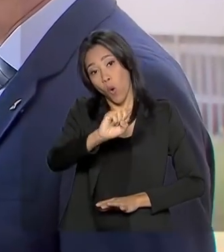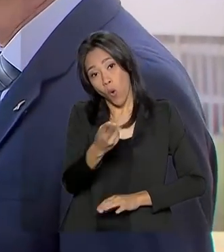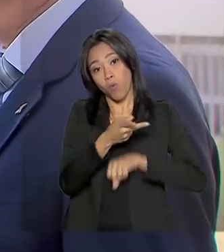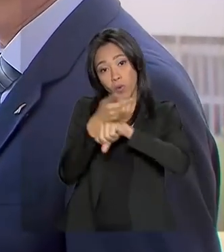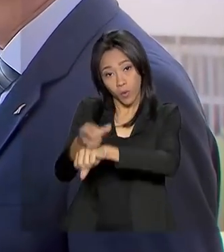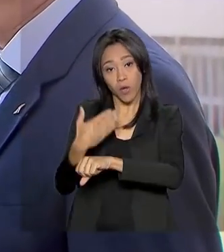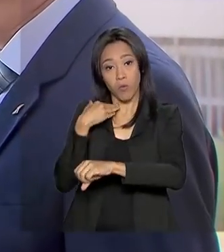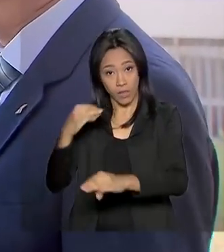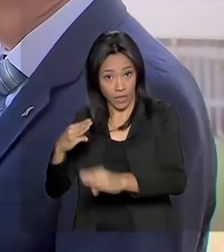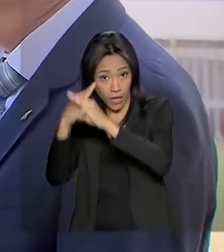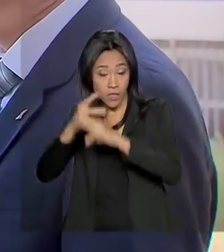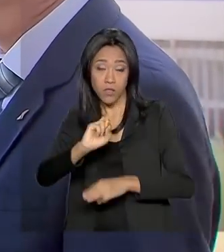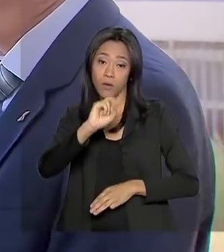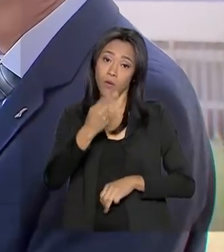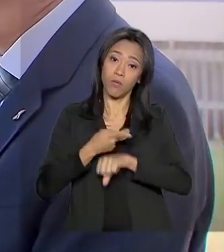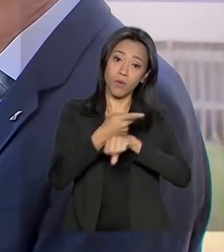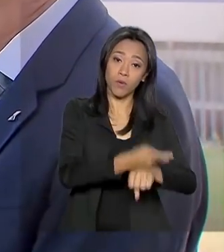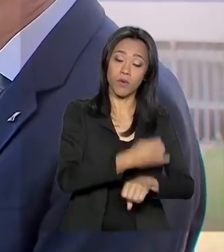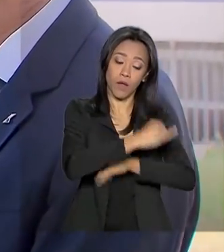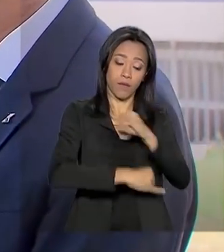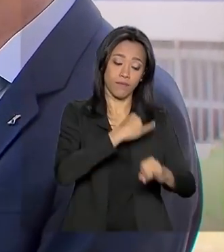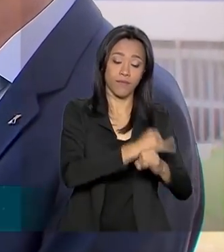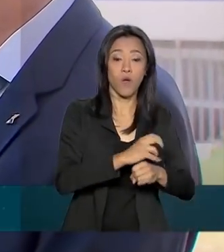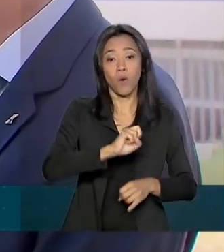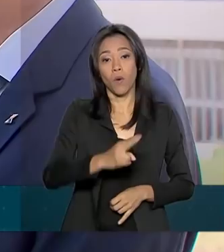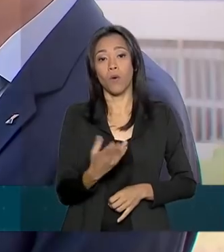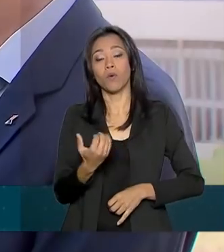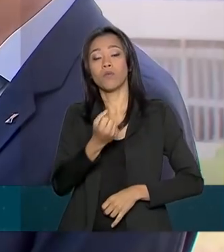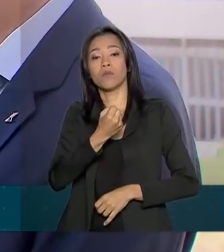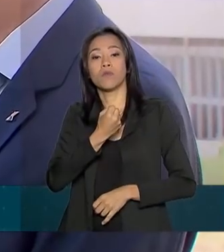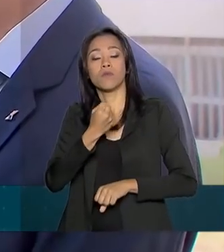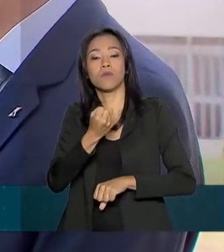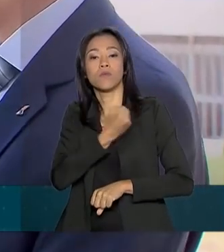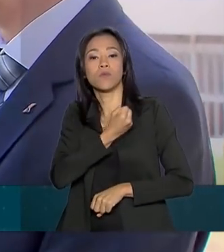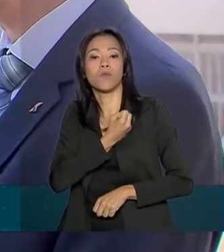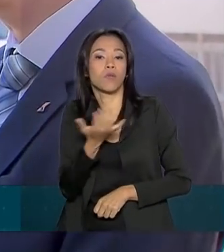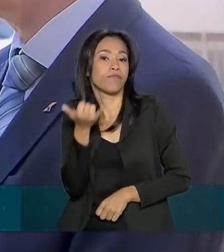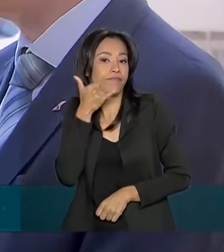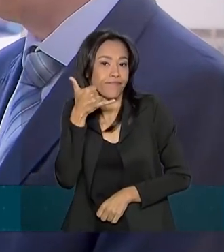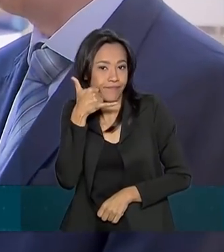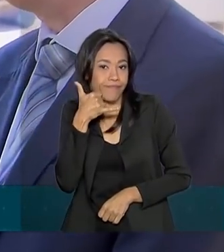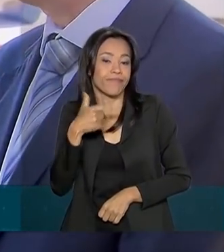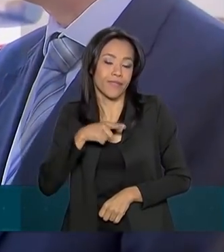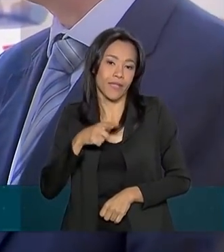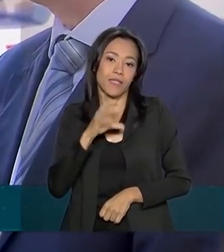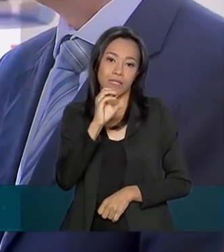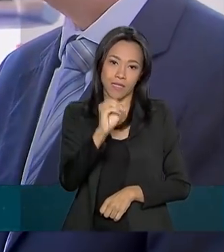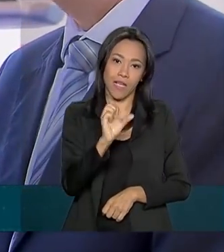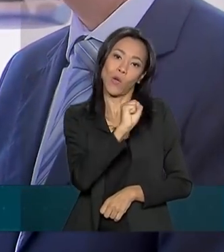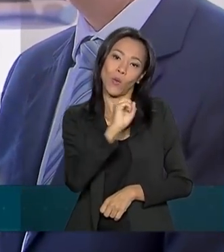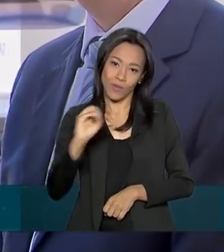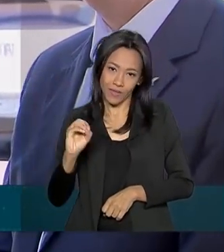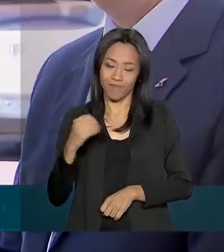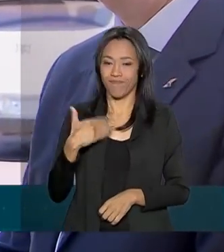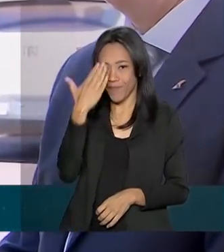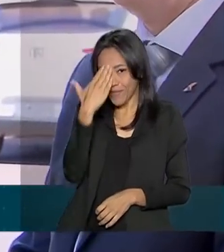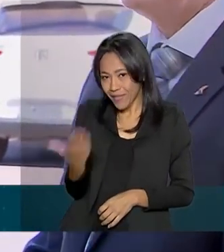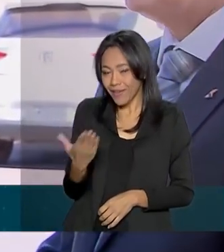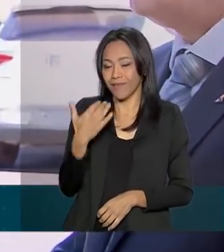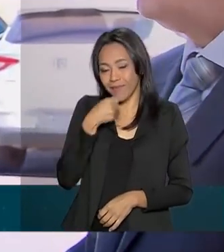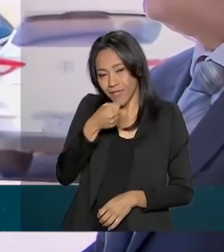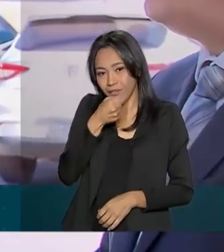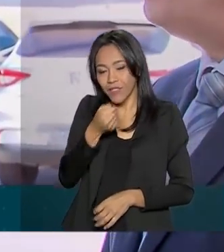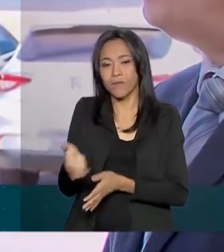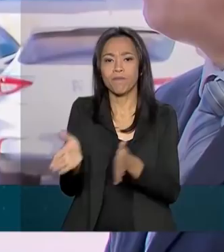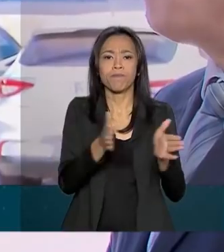agência ou no site ou também no nosso 0800 do site do atendimento ao cliente. Ok, muito obrigada pela sua entrevista. Carla,